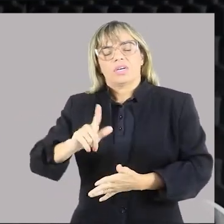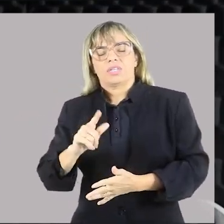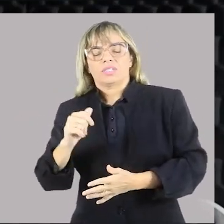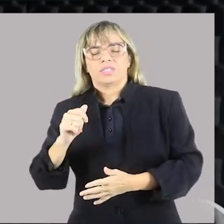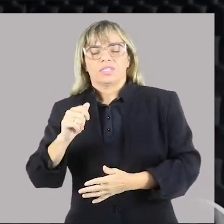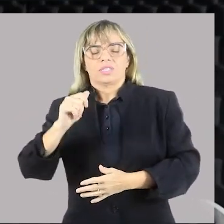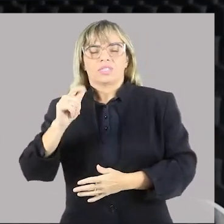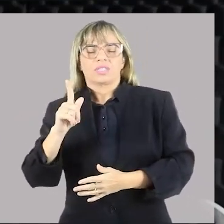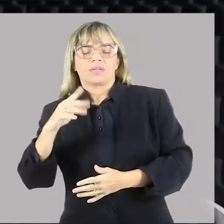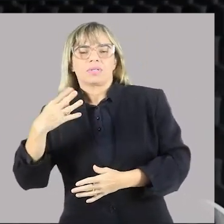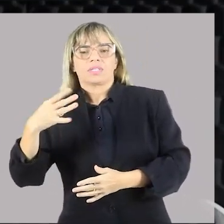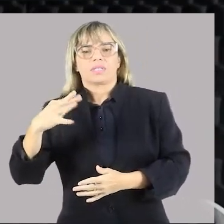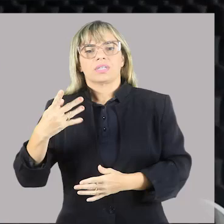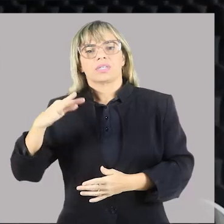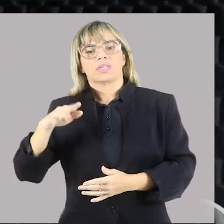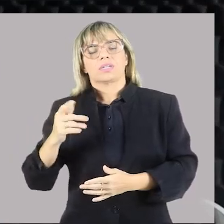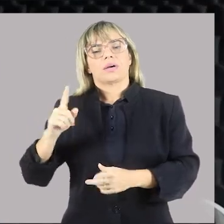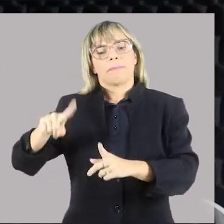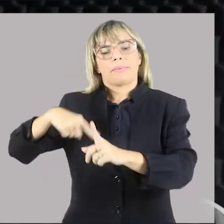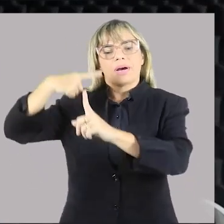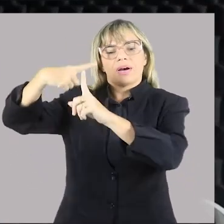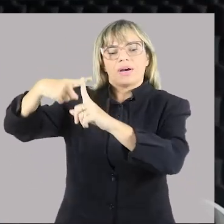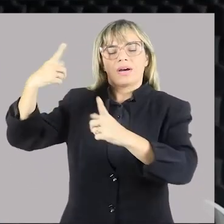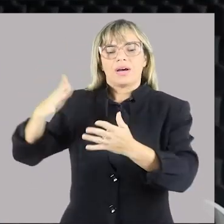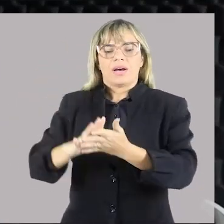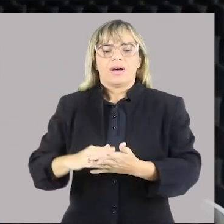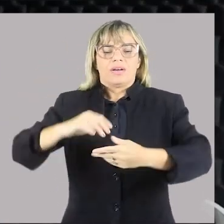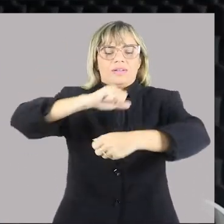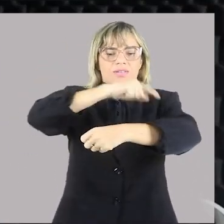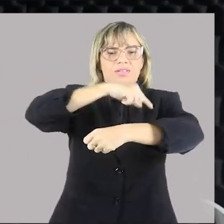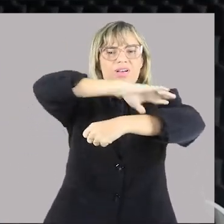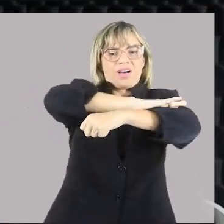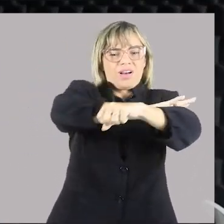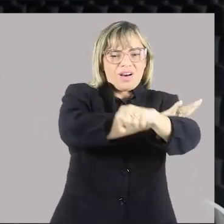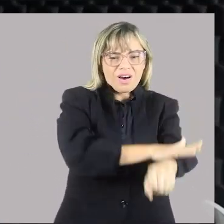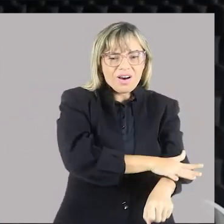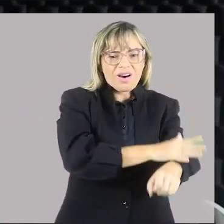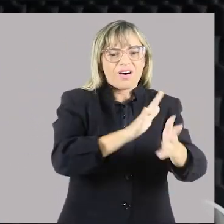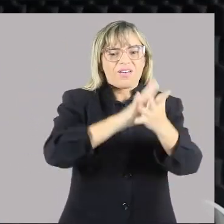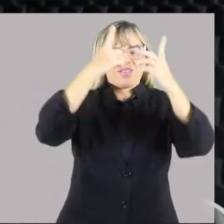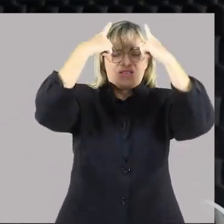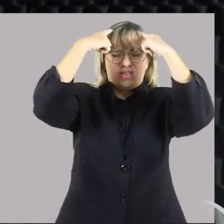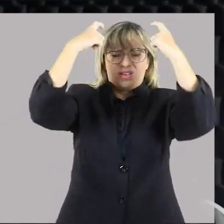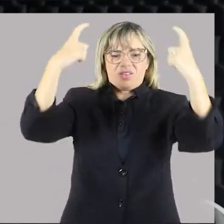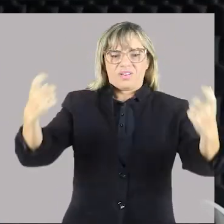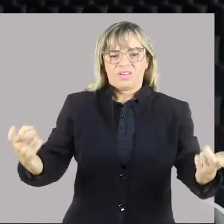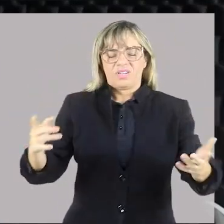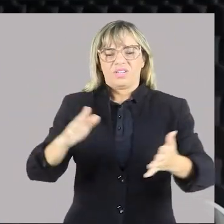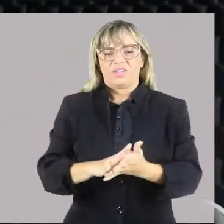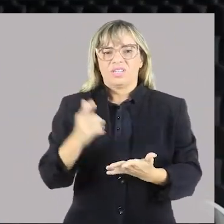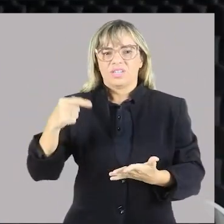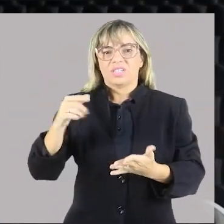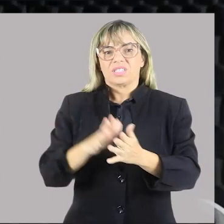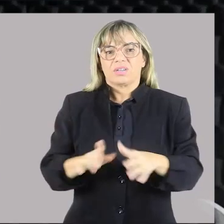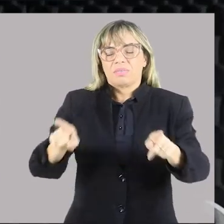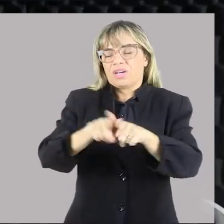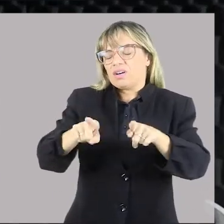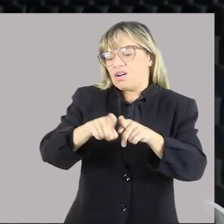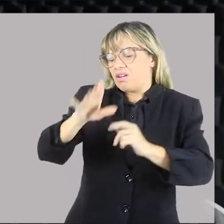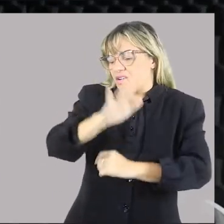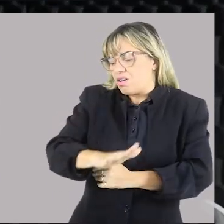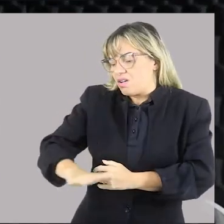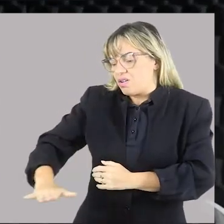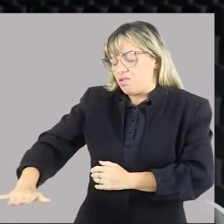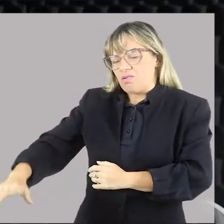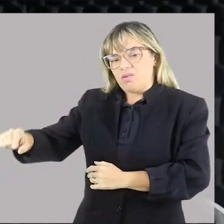violência racial. A violência, ó... A violência contra as crianças. A